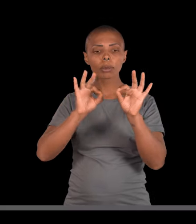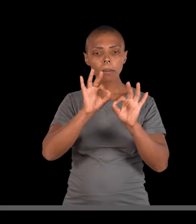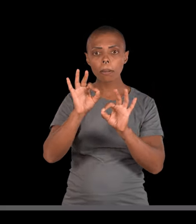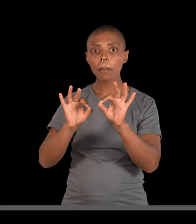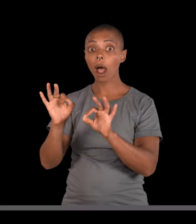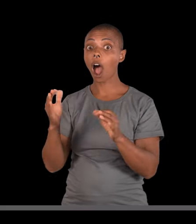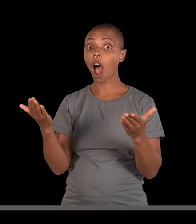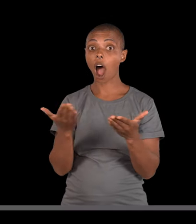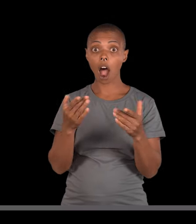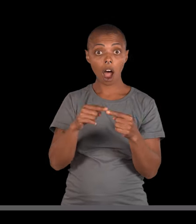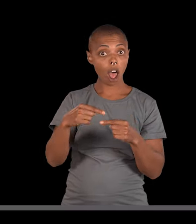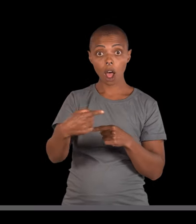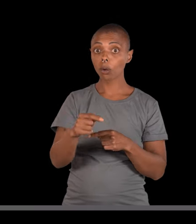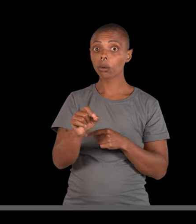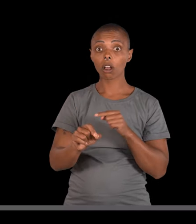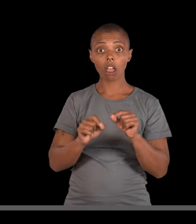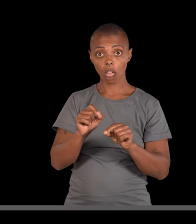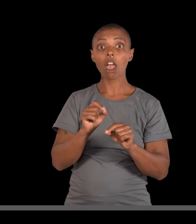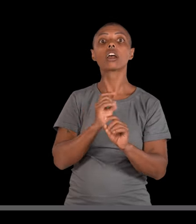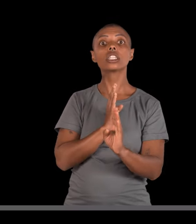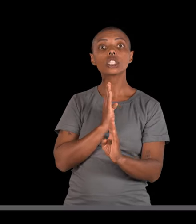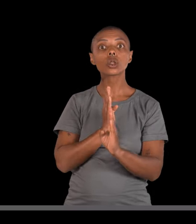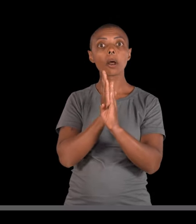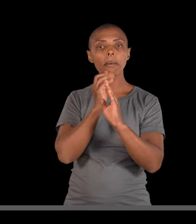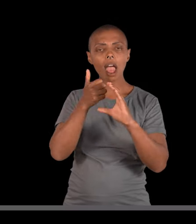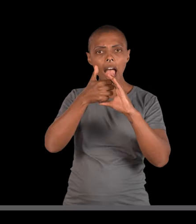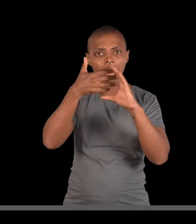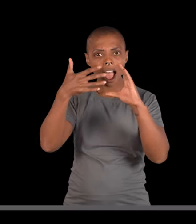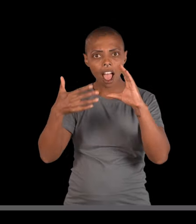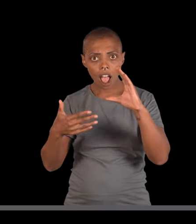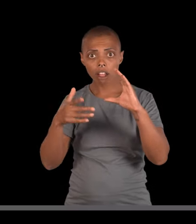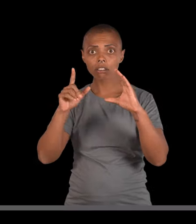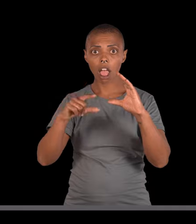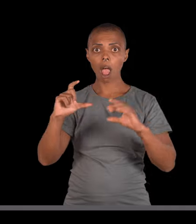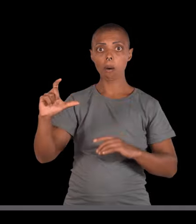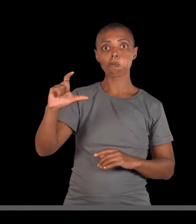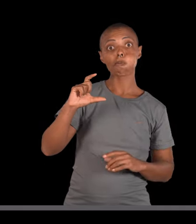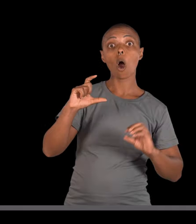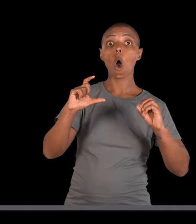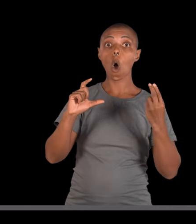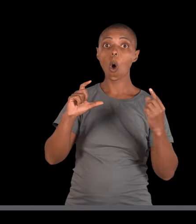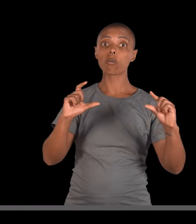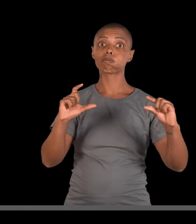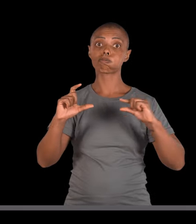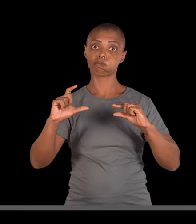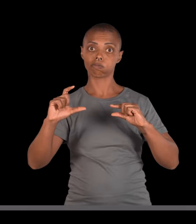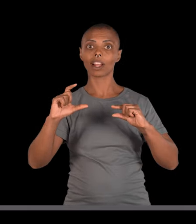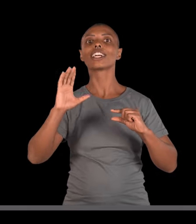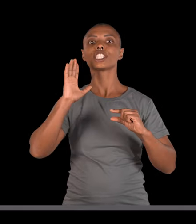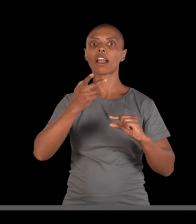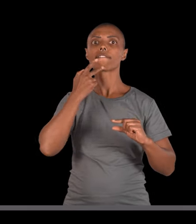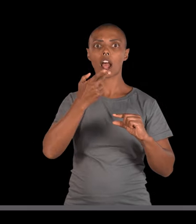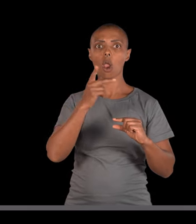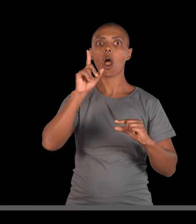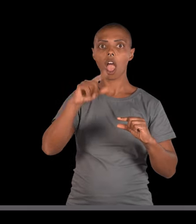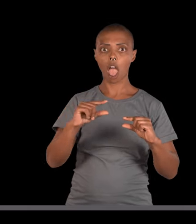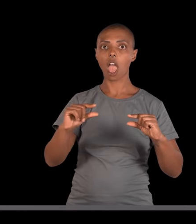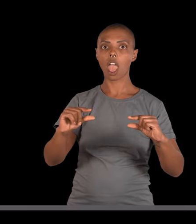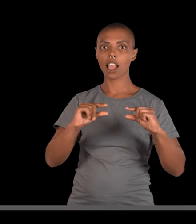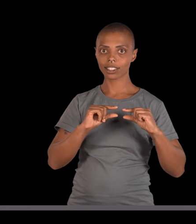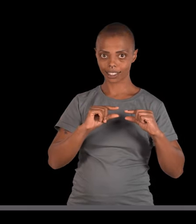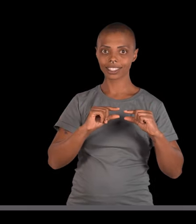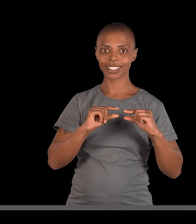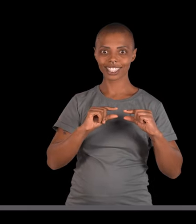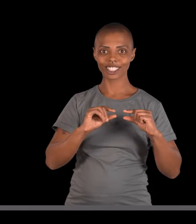dados. Próximo passo, descobrir se a característica do problema é dominante ou recessiva. fibrose já me disse,